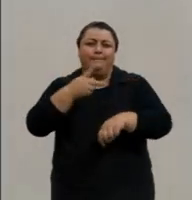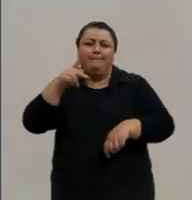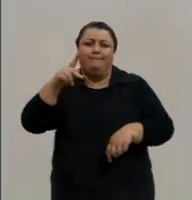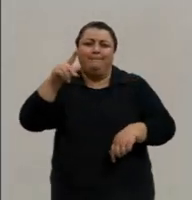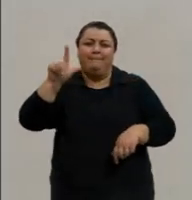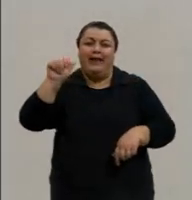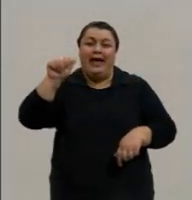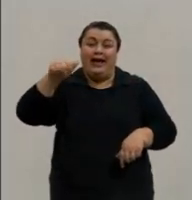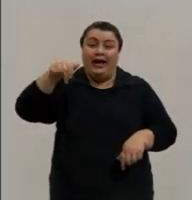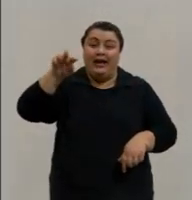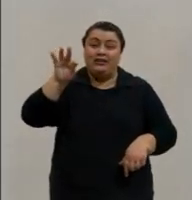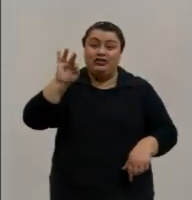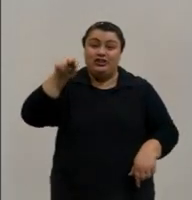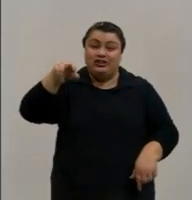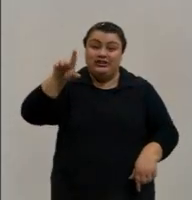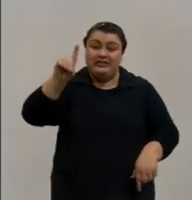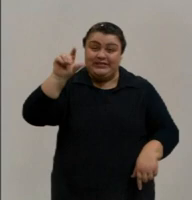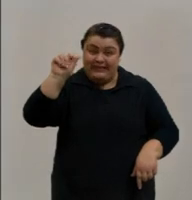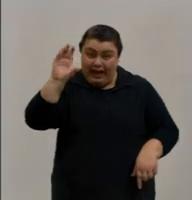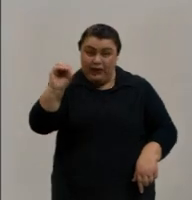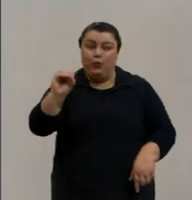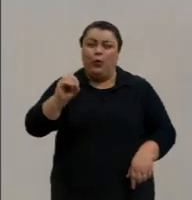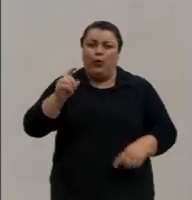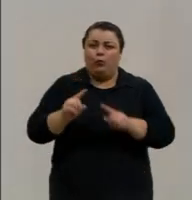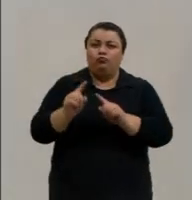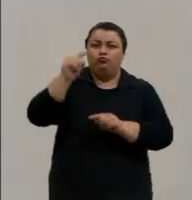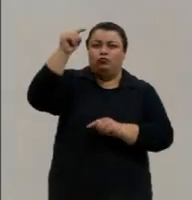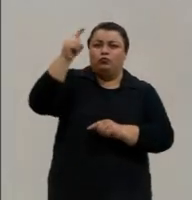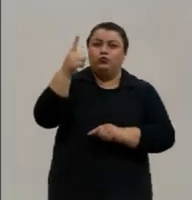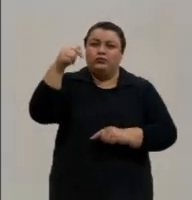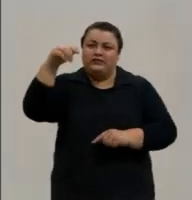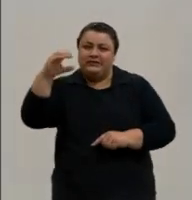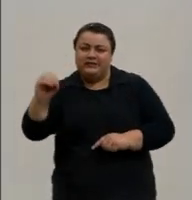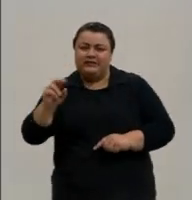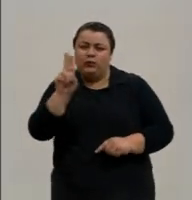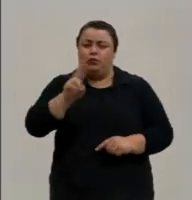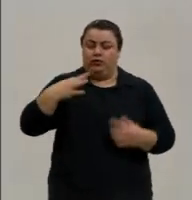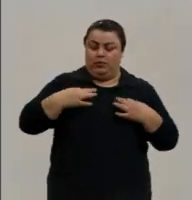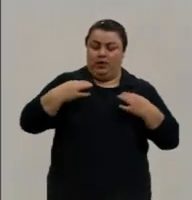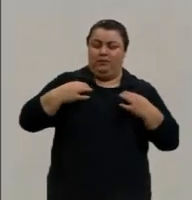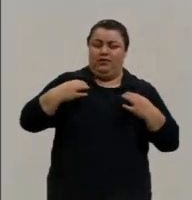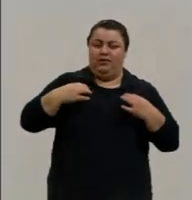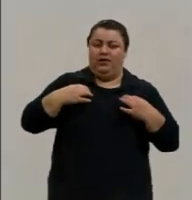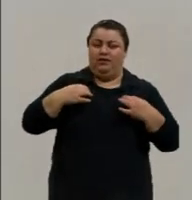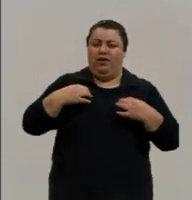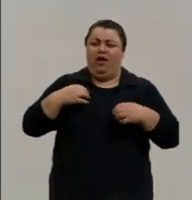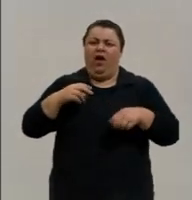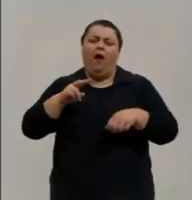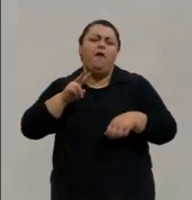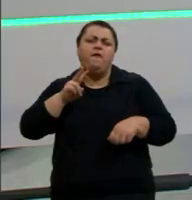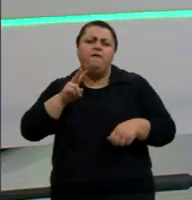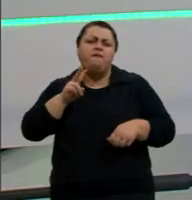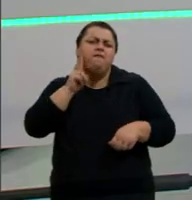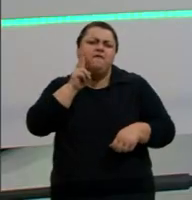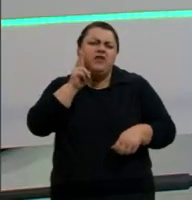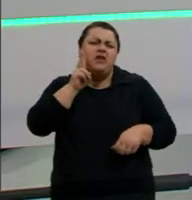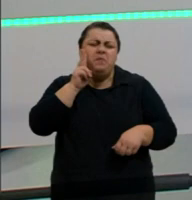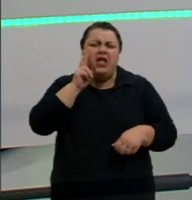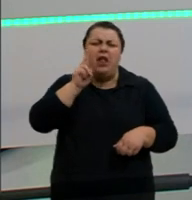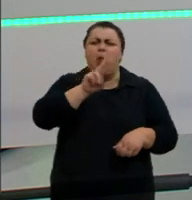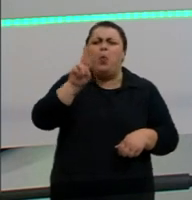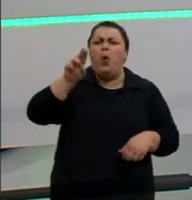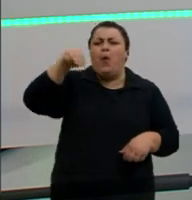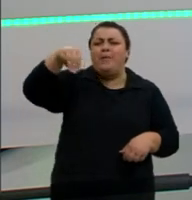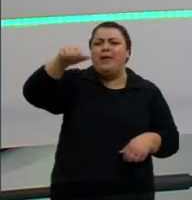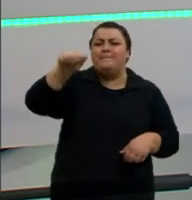,70 de estatura, eu uso uma camiseta magenta e uma calça preta. Nesse